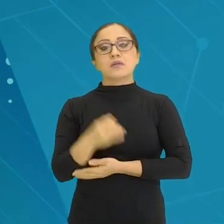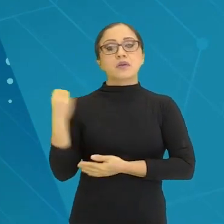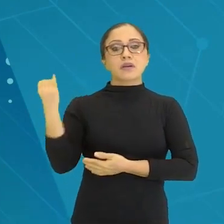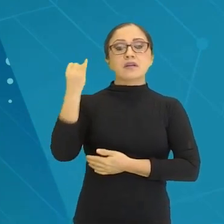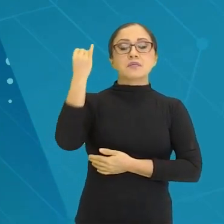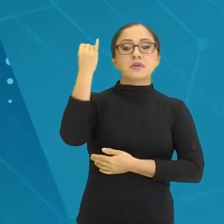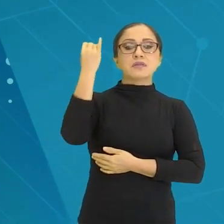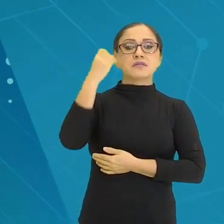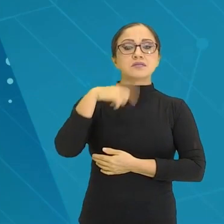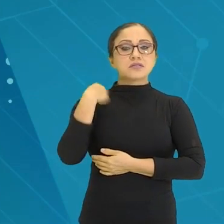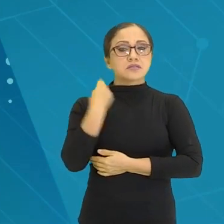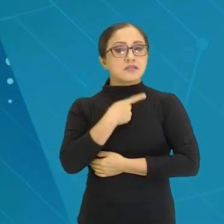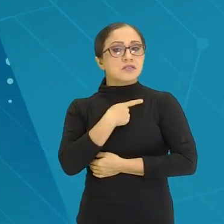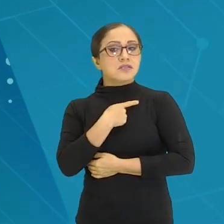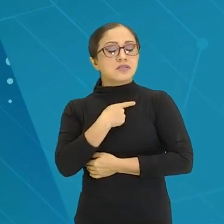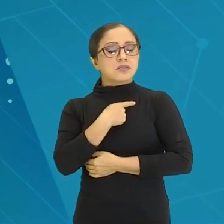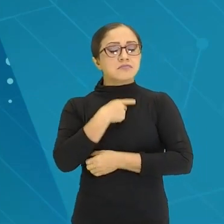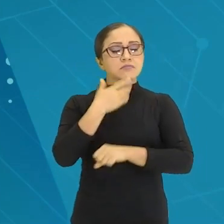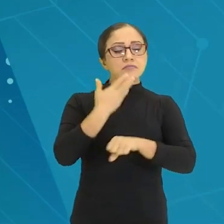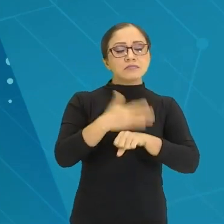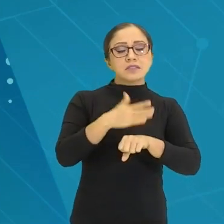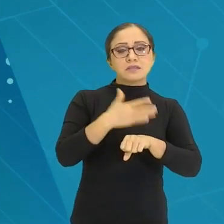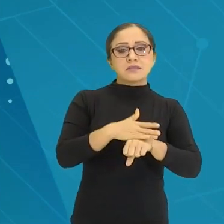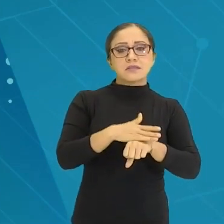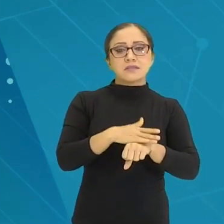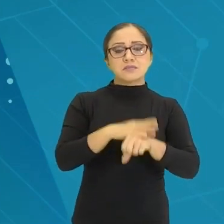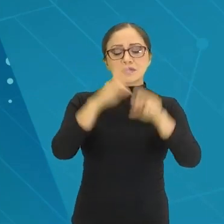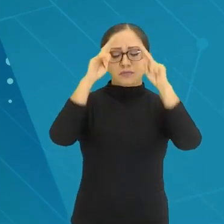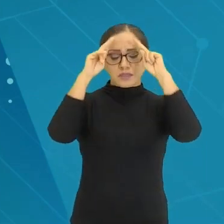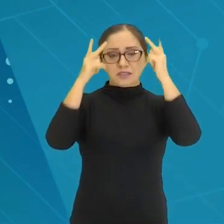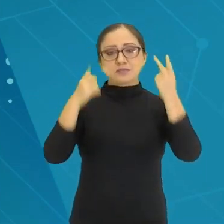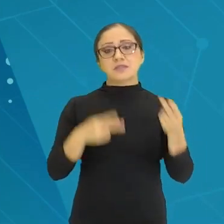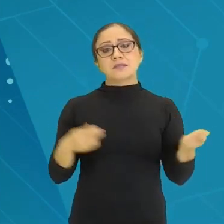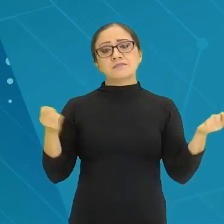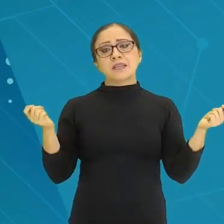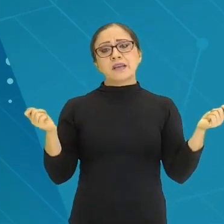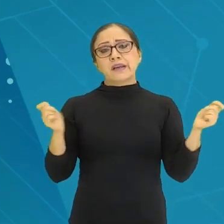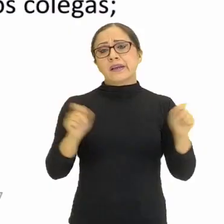Porque algumas vezes é plenamente possível isto acontecer, tá?